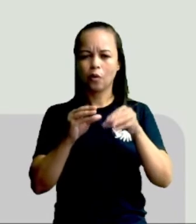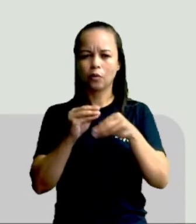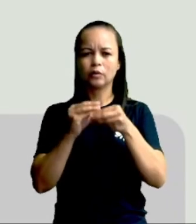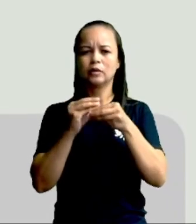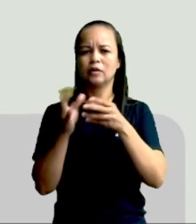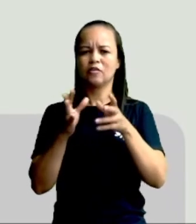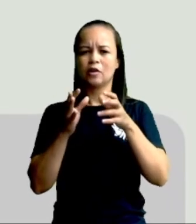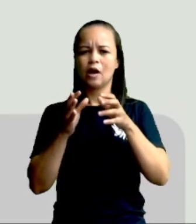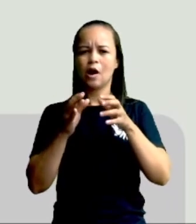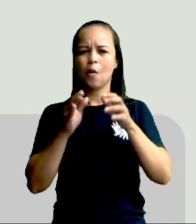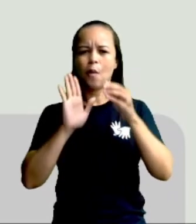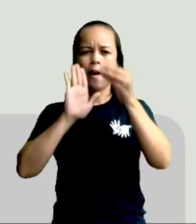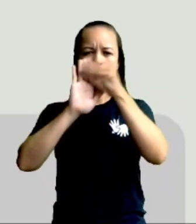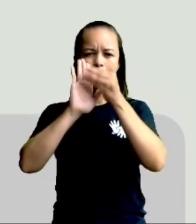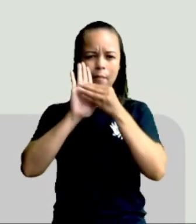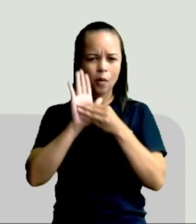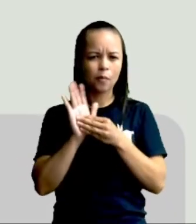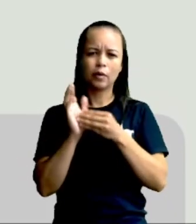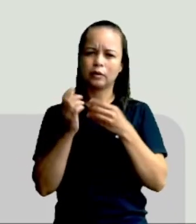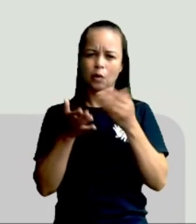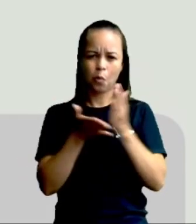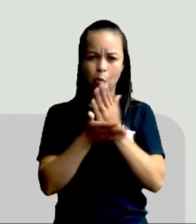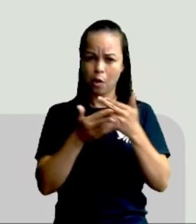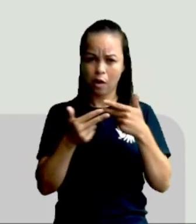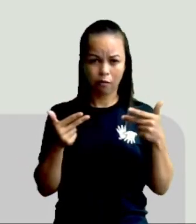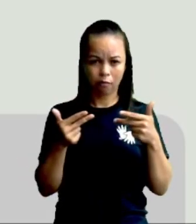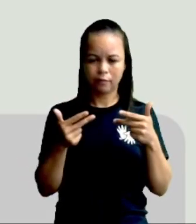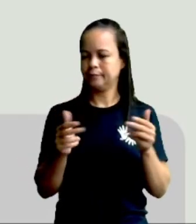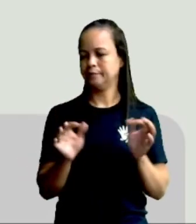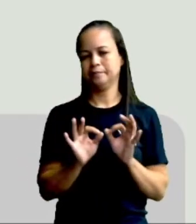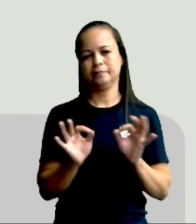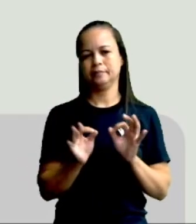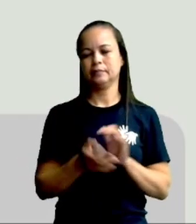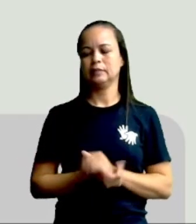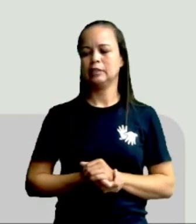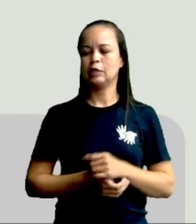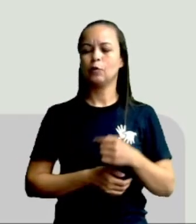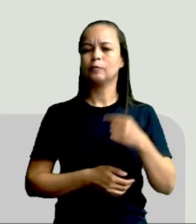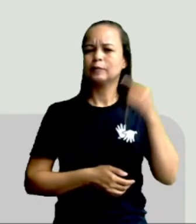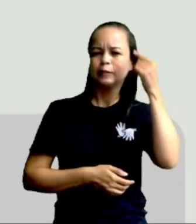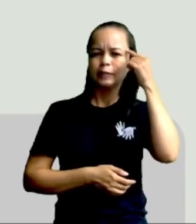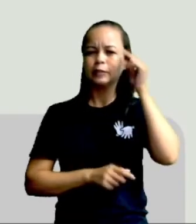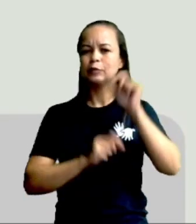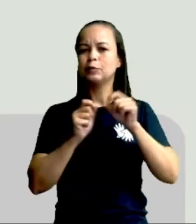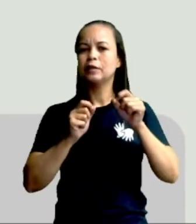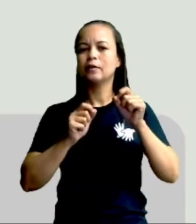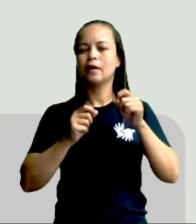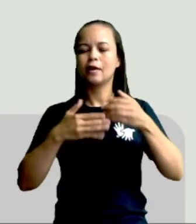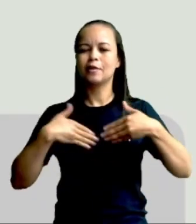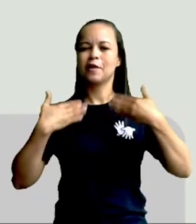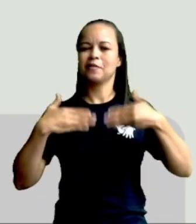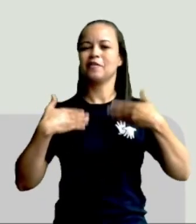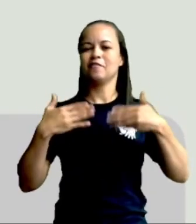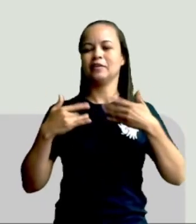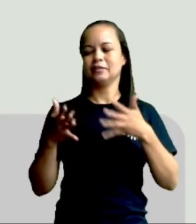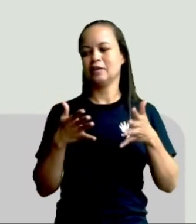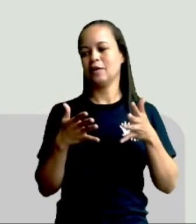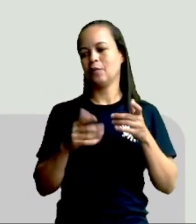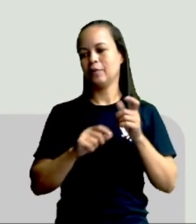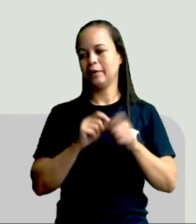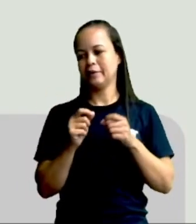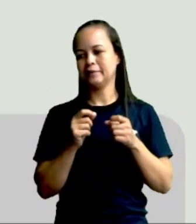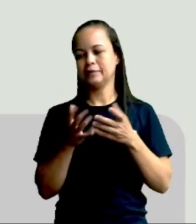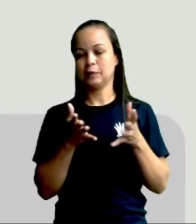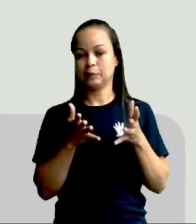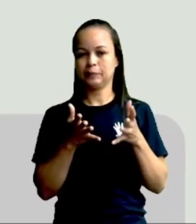fazendo alguma propaganda, alguma coisa? Não. Está com sentido de quê? De diversão. Então, qual a opção que seria a diversão?